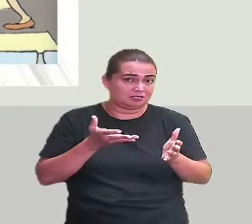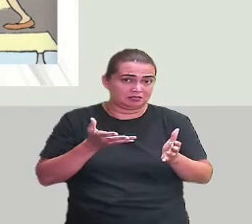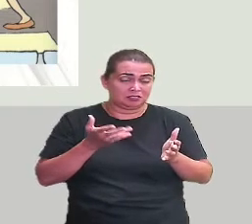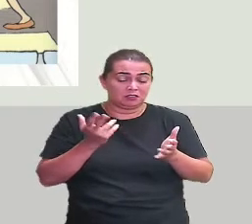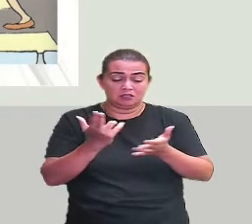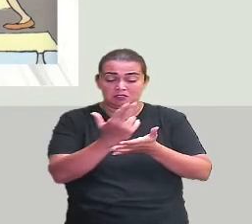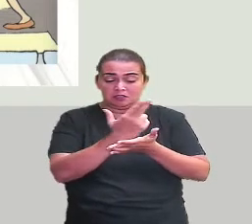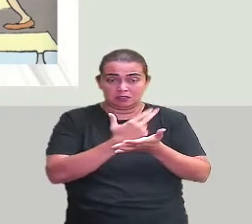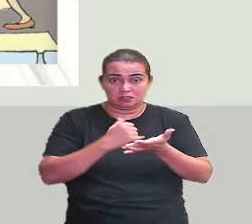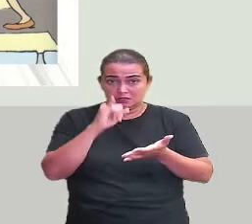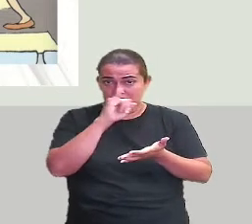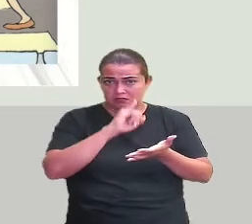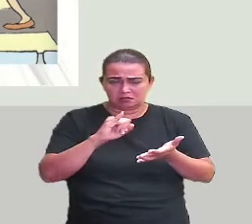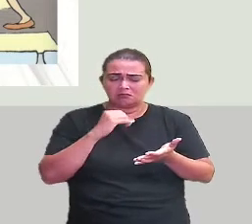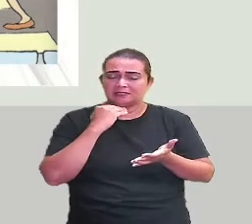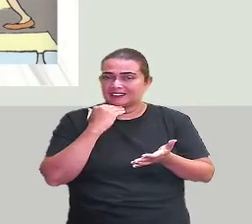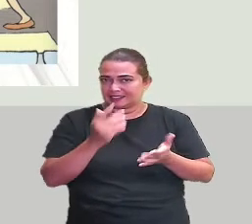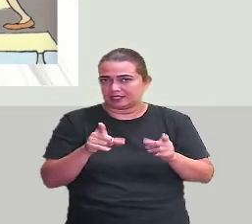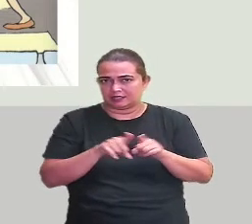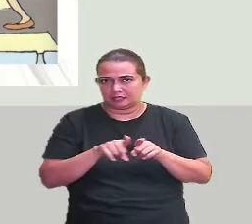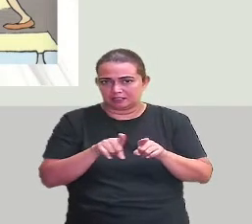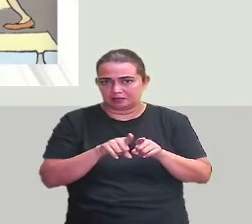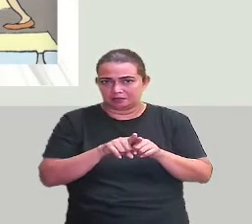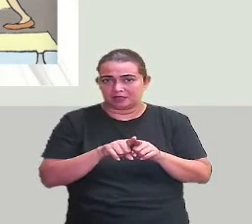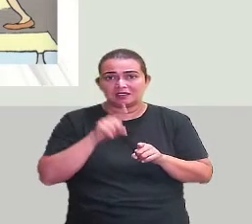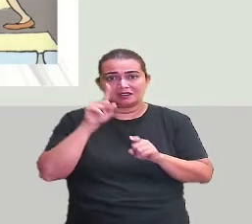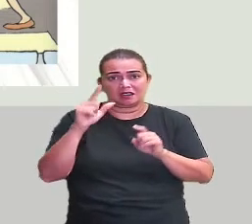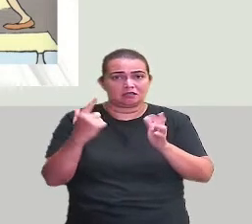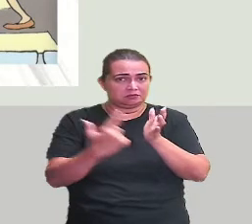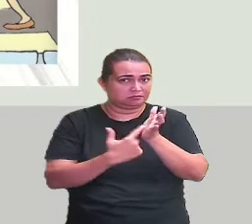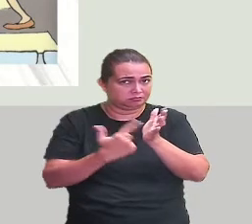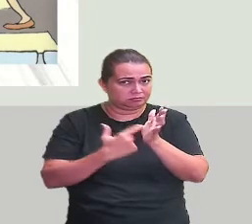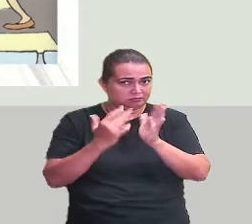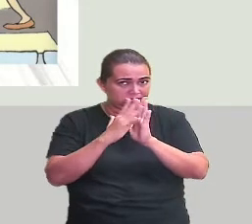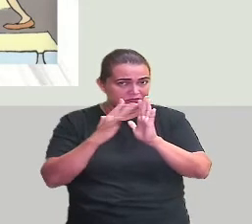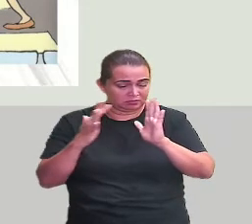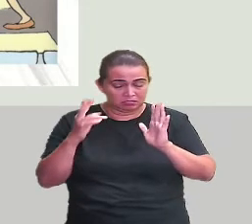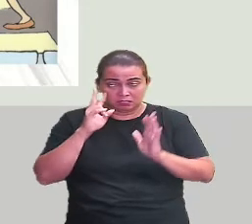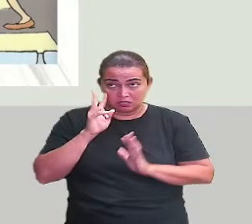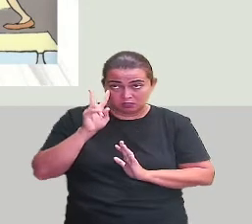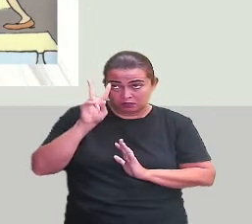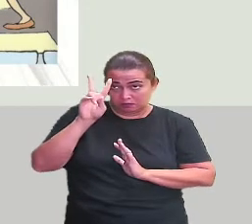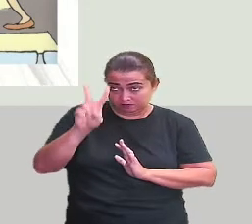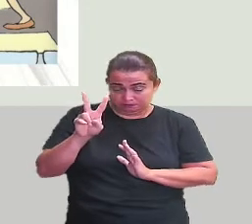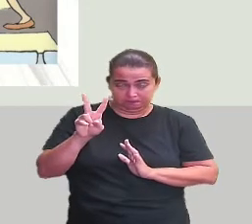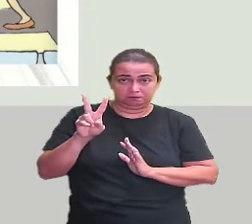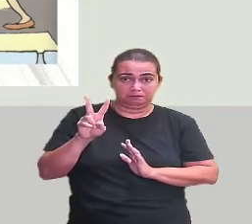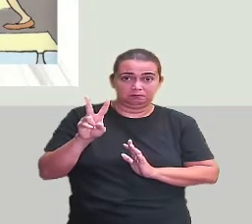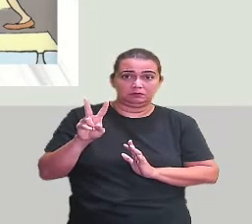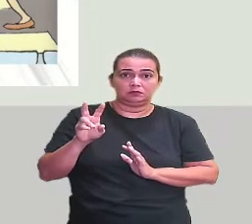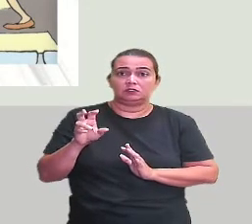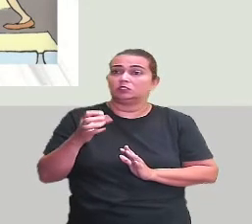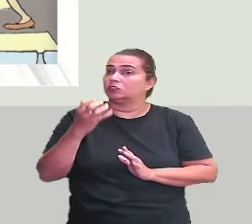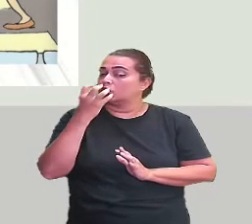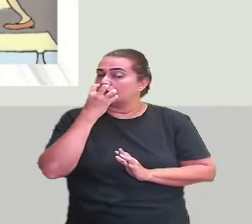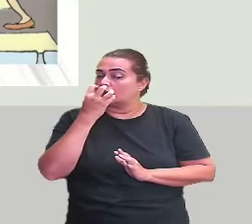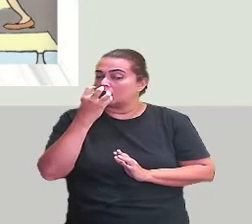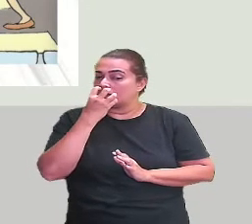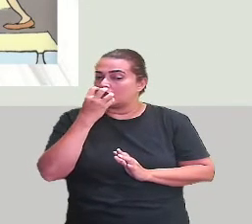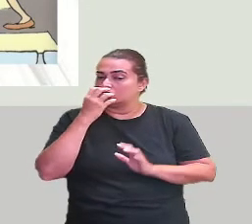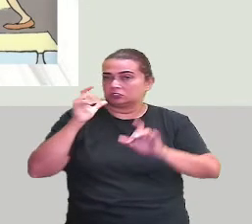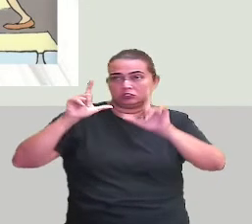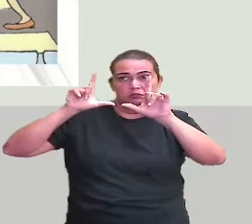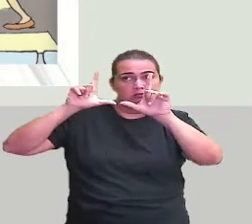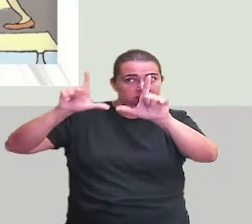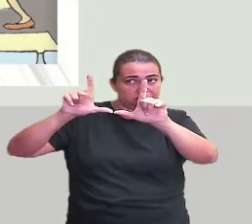figuras e sem figuras. Nessa livraria, eu vi um livro com cachorrão na capa.